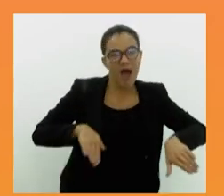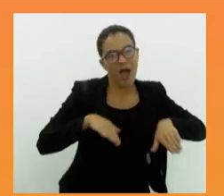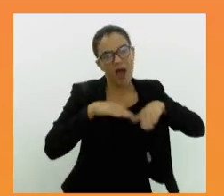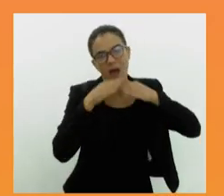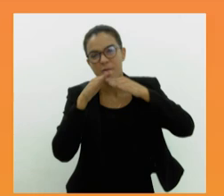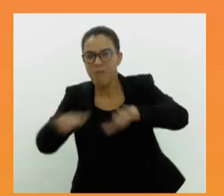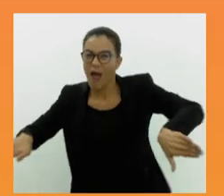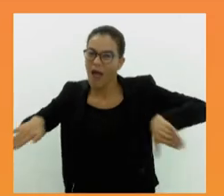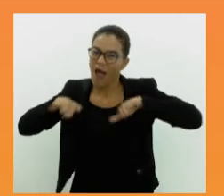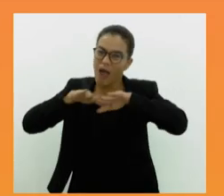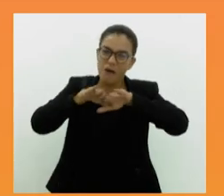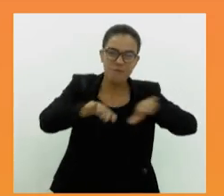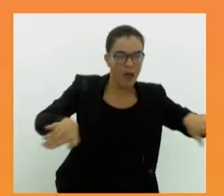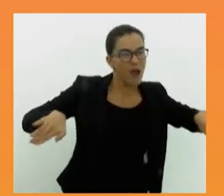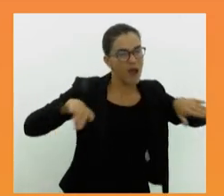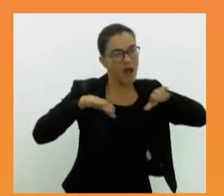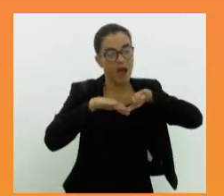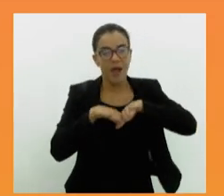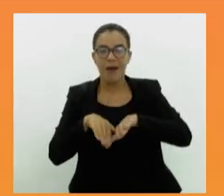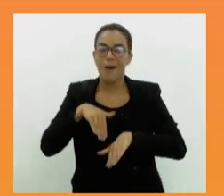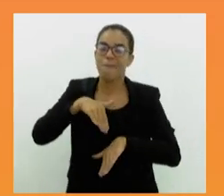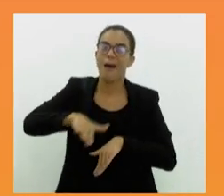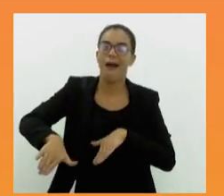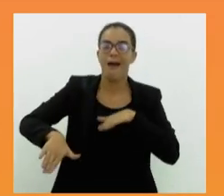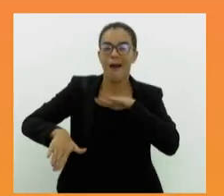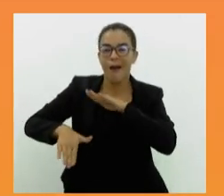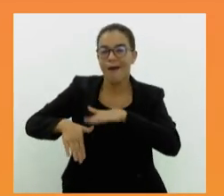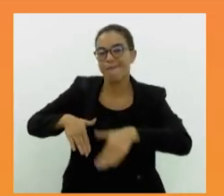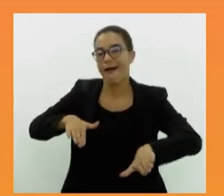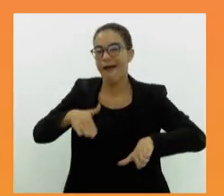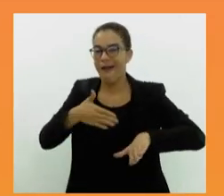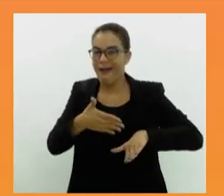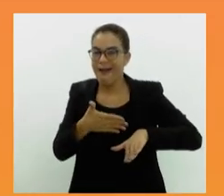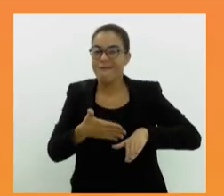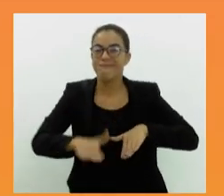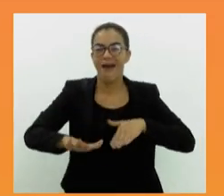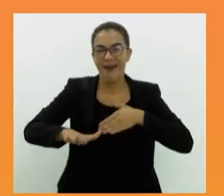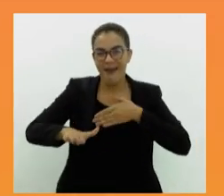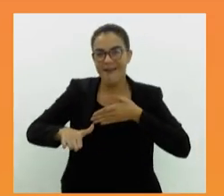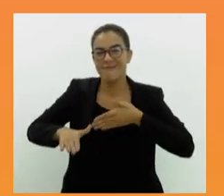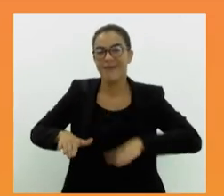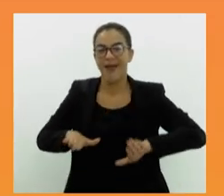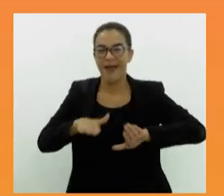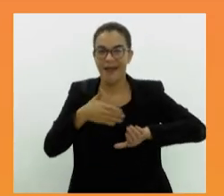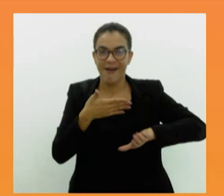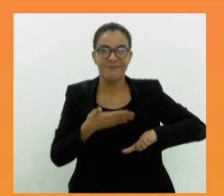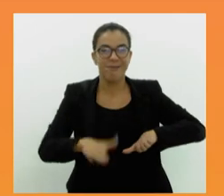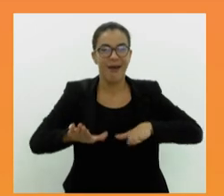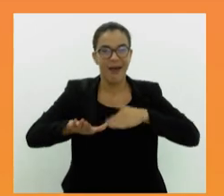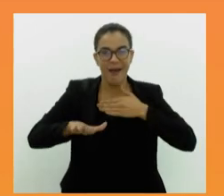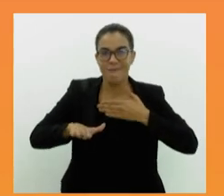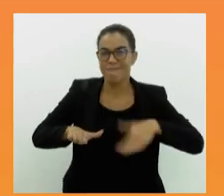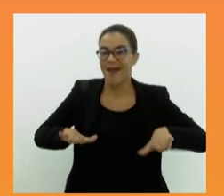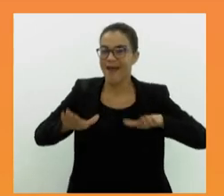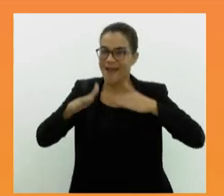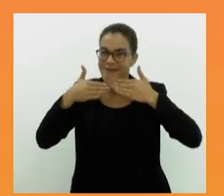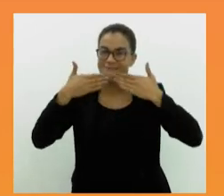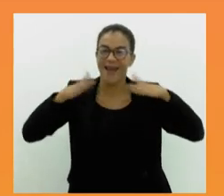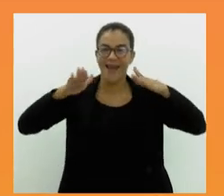virou destaque. No sapatinho, no miudinho, sem perder a graça.